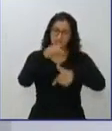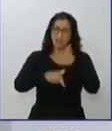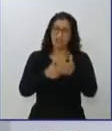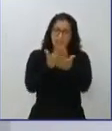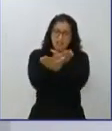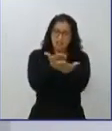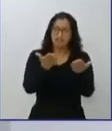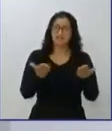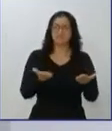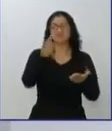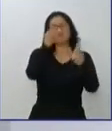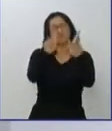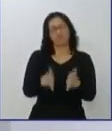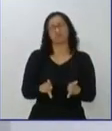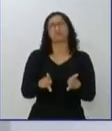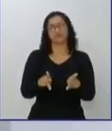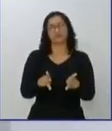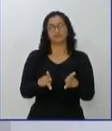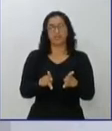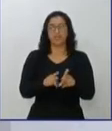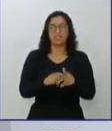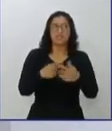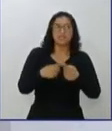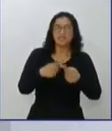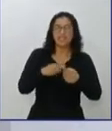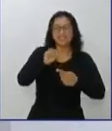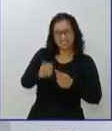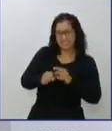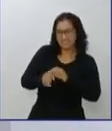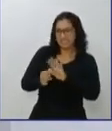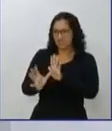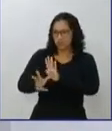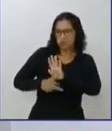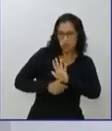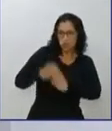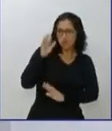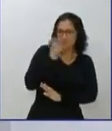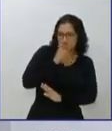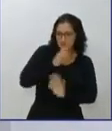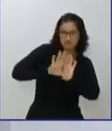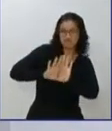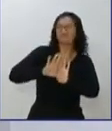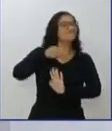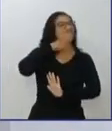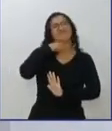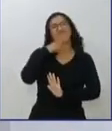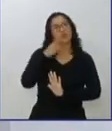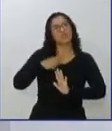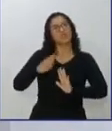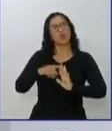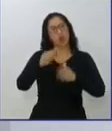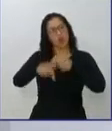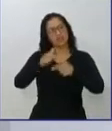Caso isso não seja feito, não é possível fazer um governo limpo. Então, a minha conduta vai ser sempre a mesma, de retidão, de um trabalho sério,